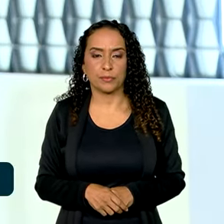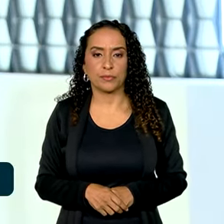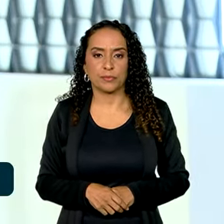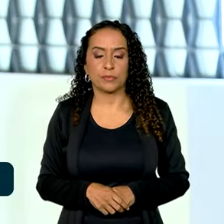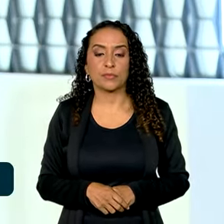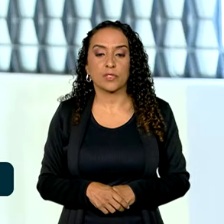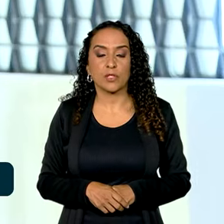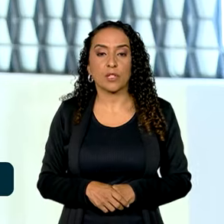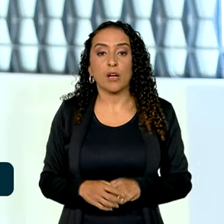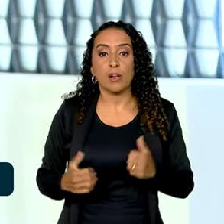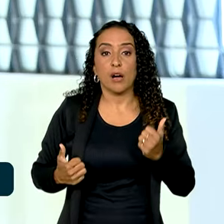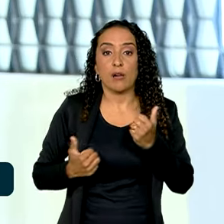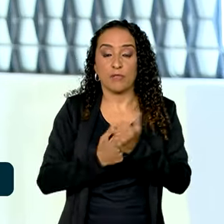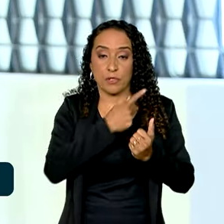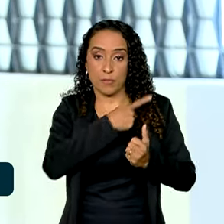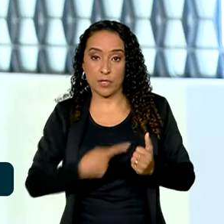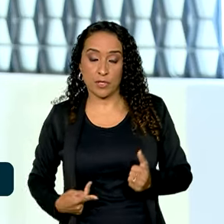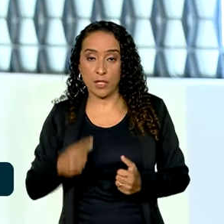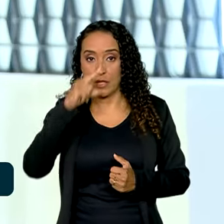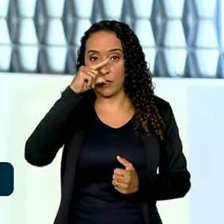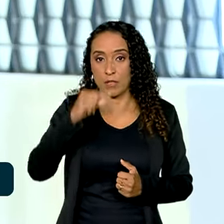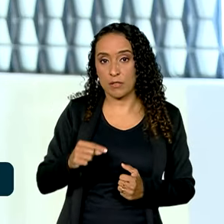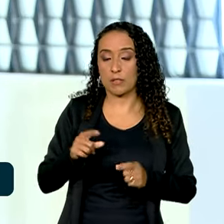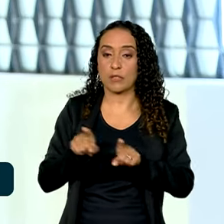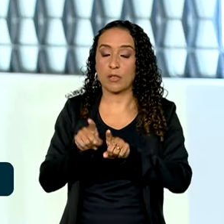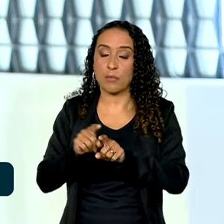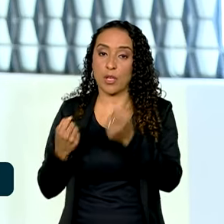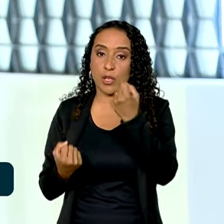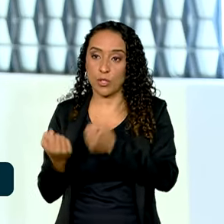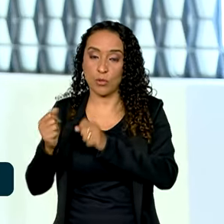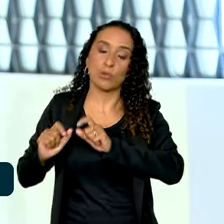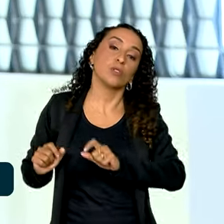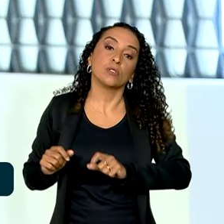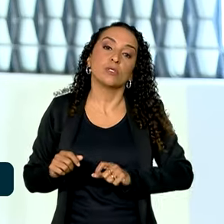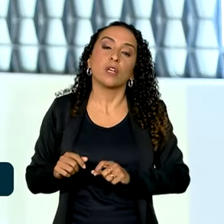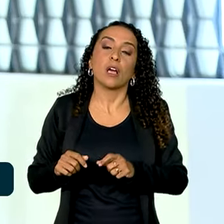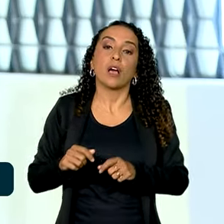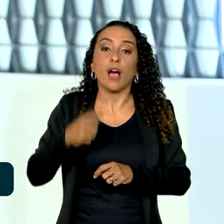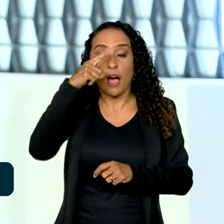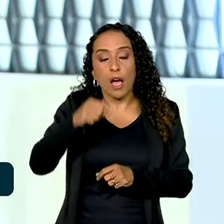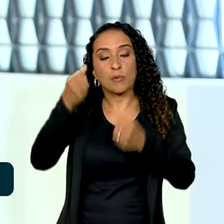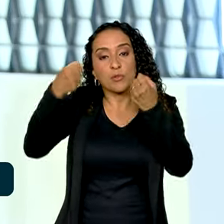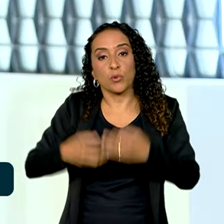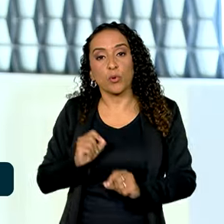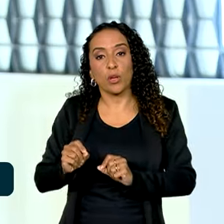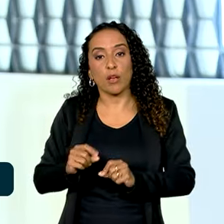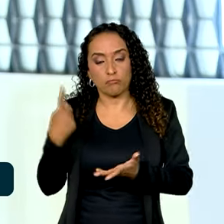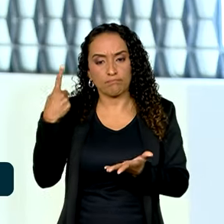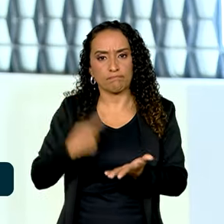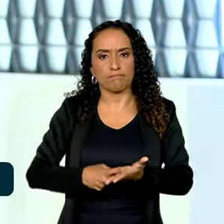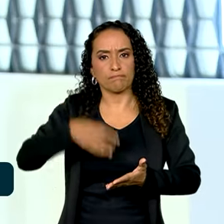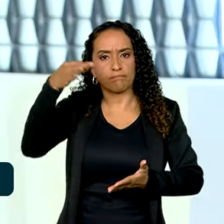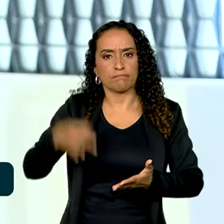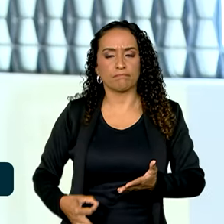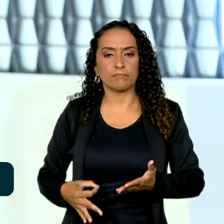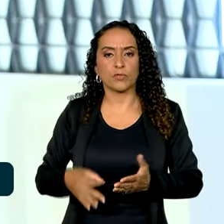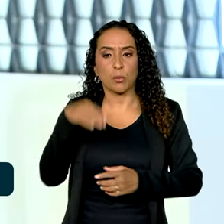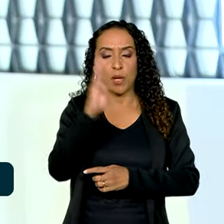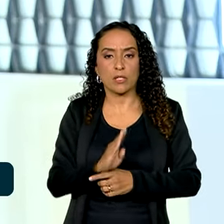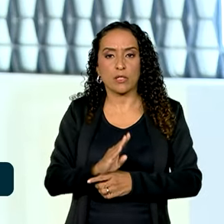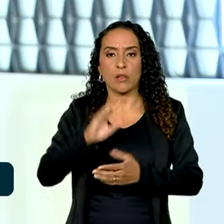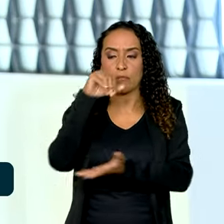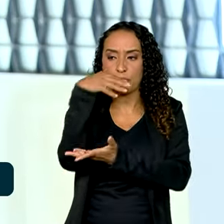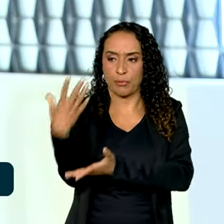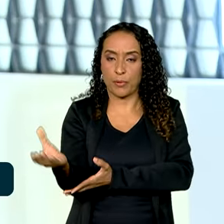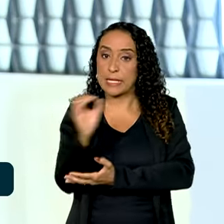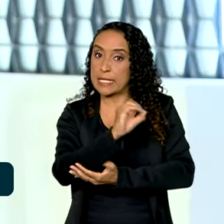Já o vice-presidente da República e ministro da Indústria e Comércio, Geraldo Alckmin, reafirmou aqui o compromisso do Brasil com o desmatamento